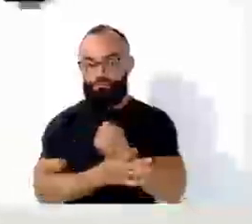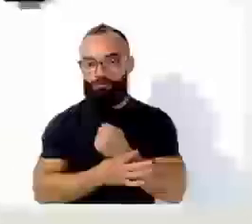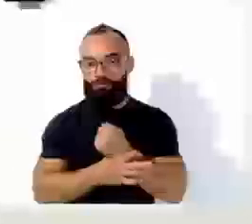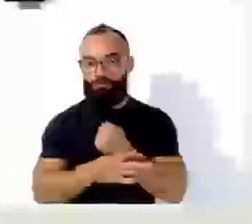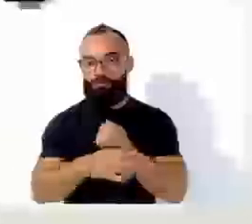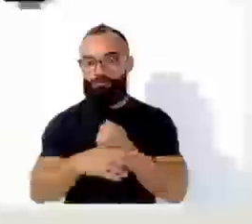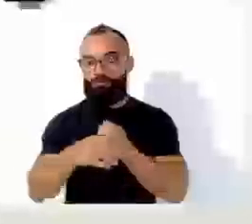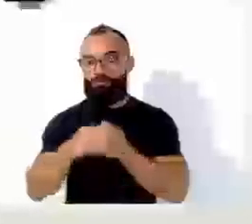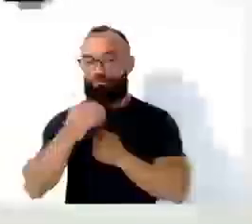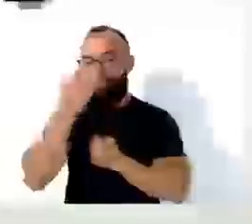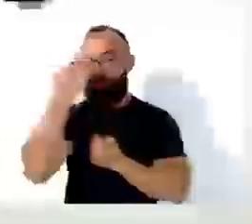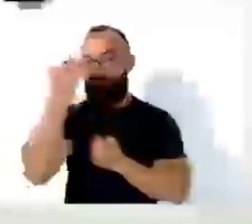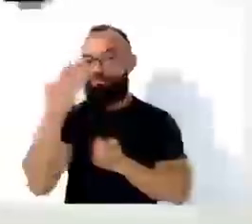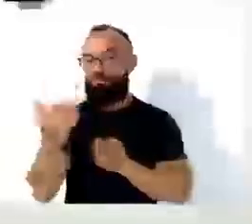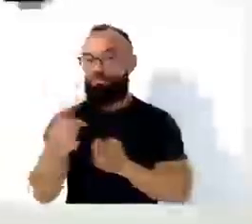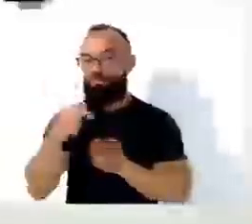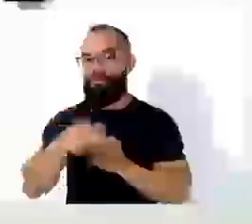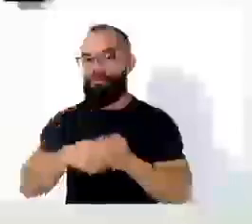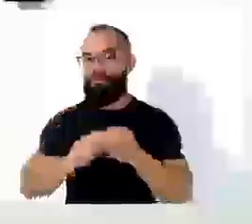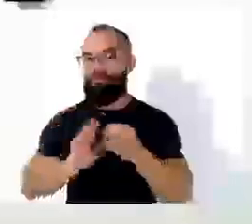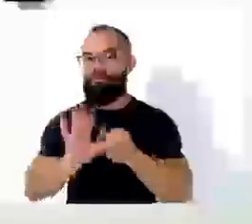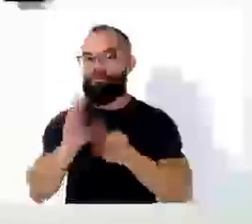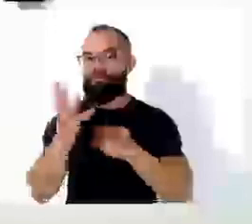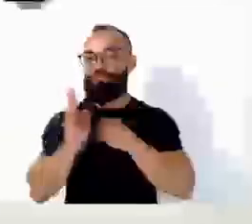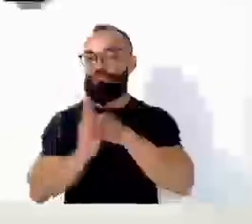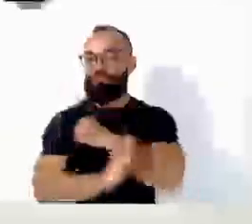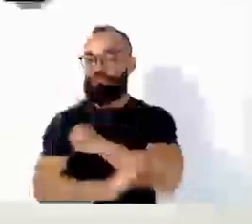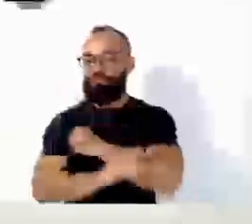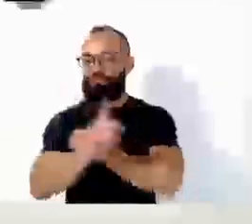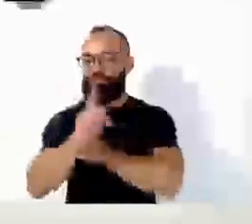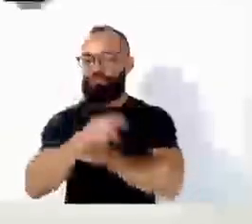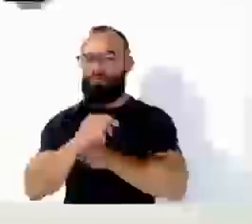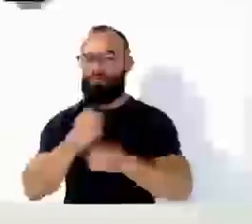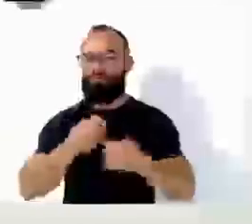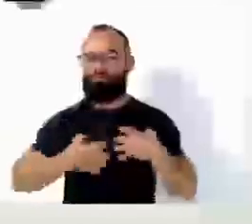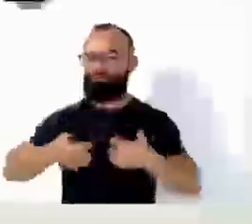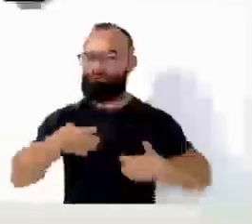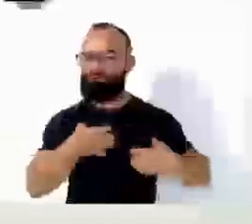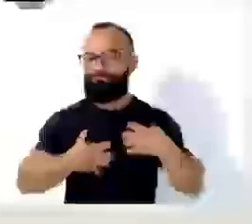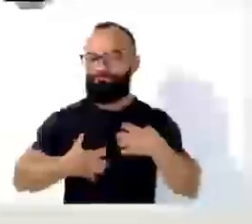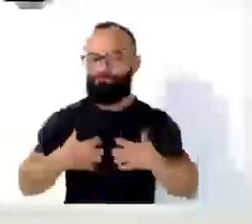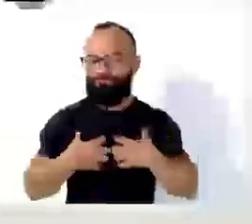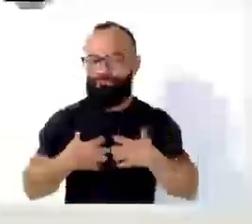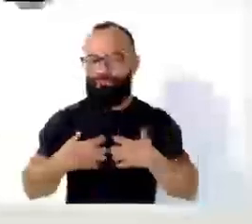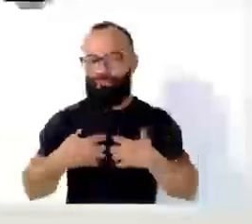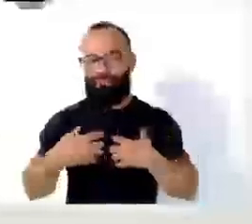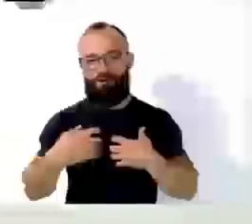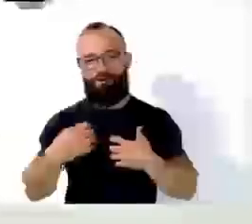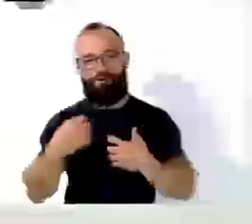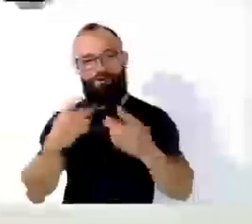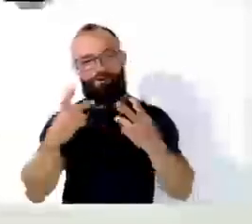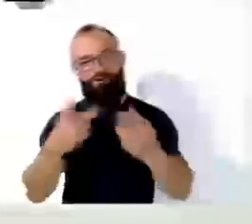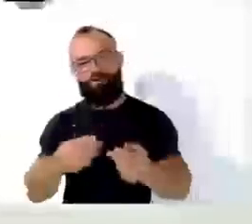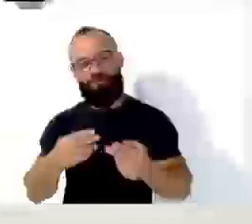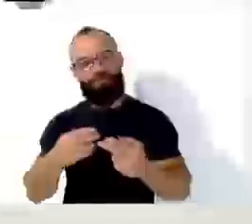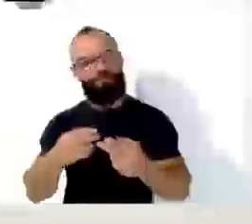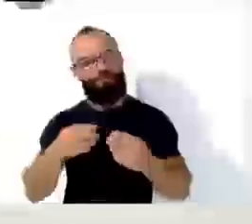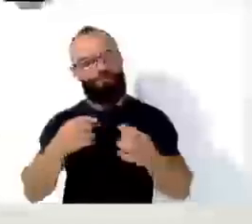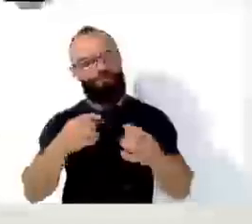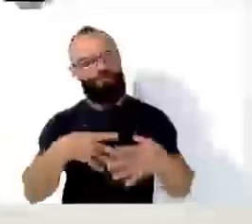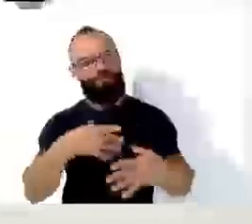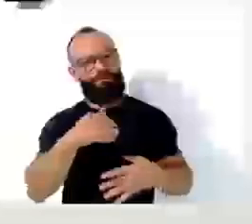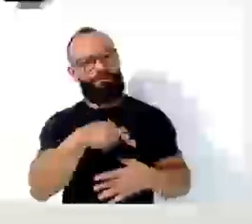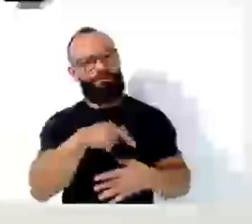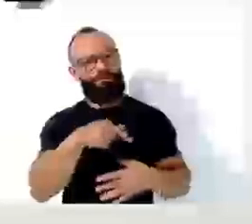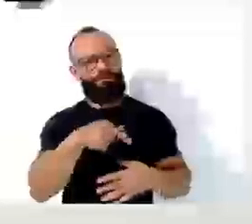é algo que nos causa uma gigante indignação com as mesmas perversidades que a autopista